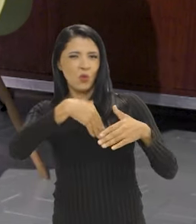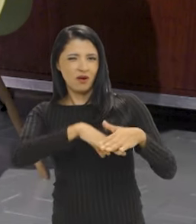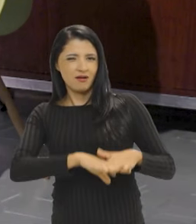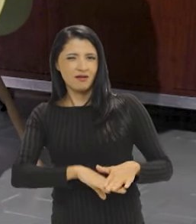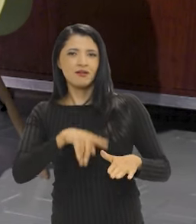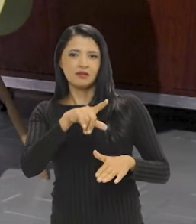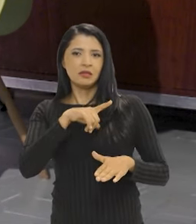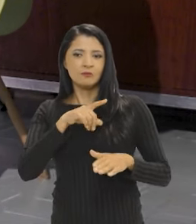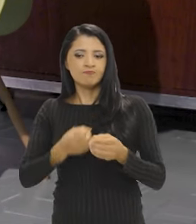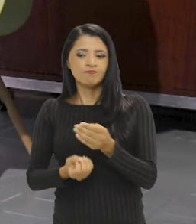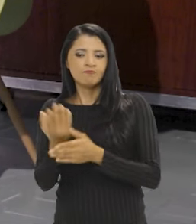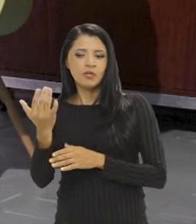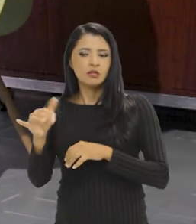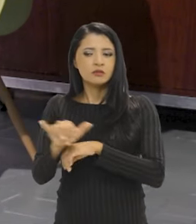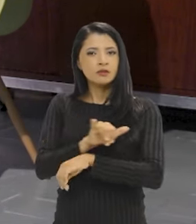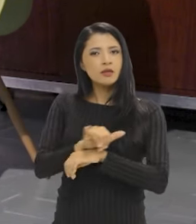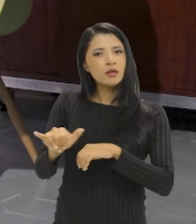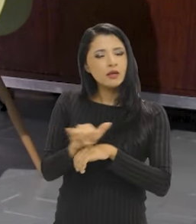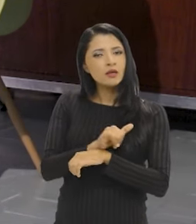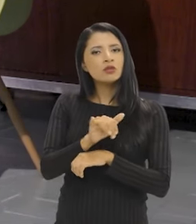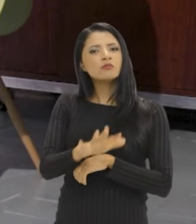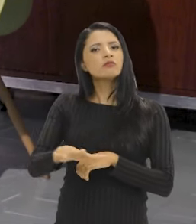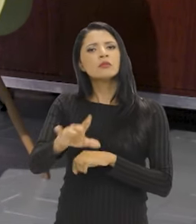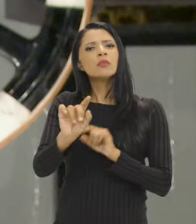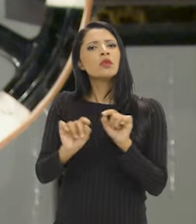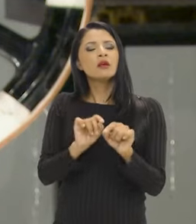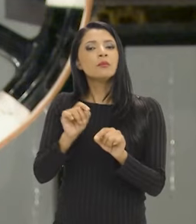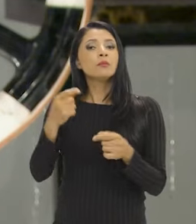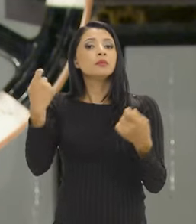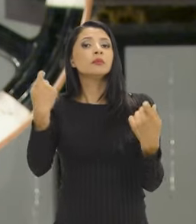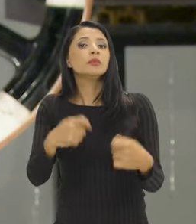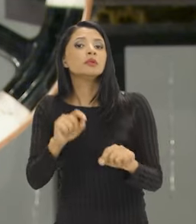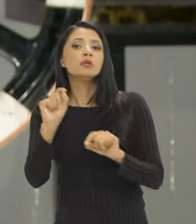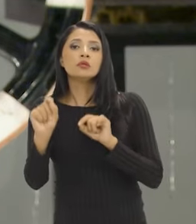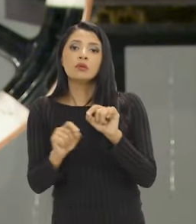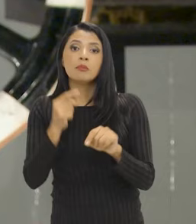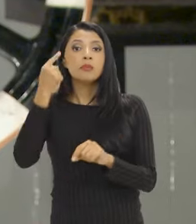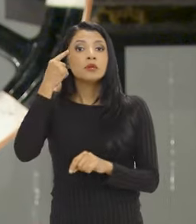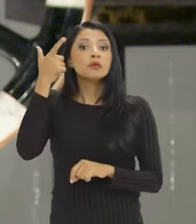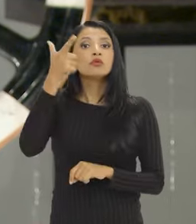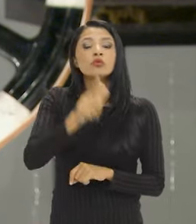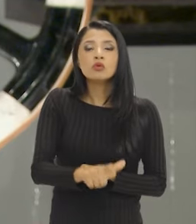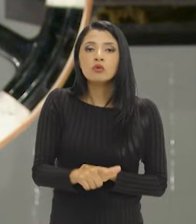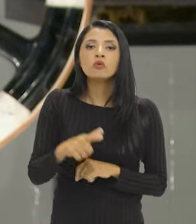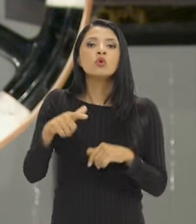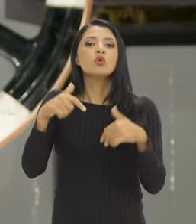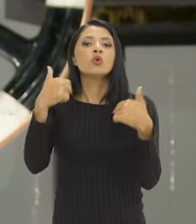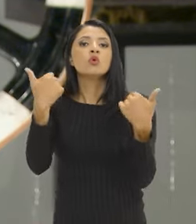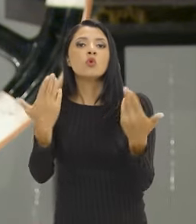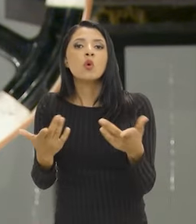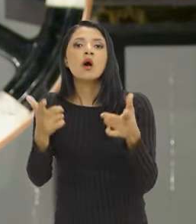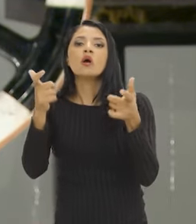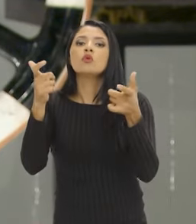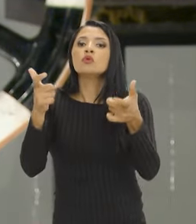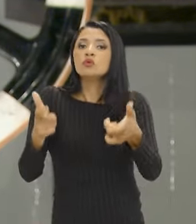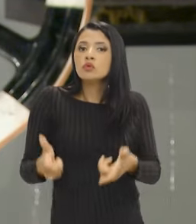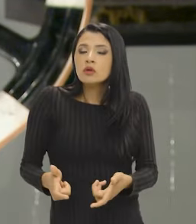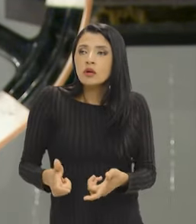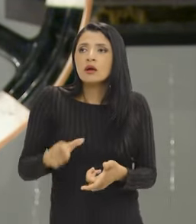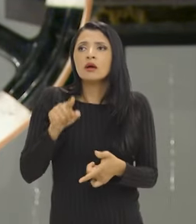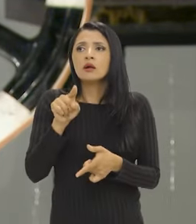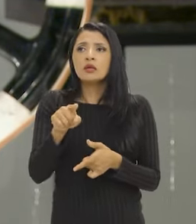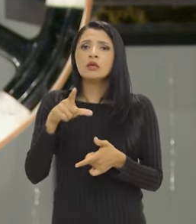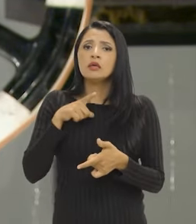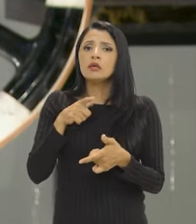tem desenvolvido ações. Nesse sentido, o que a gente precisa repensar? Qual é o lugar